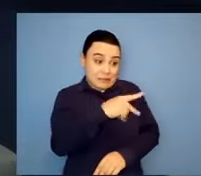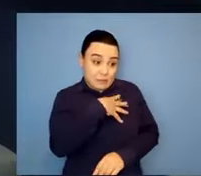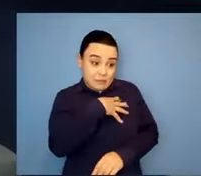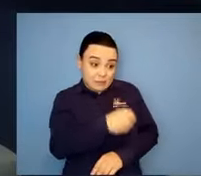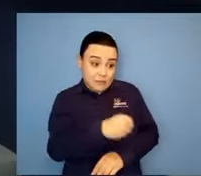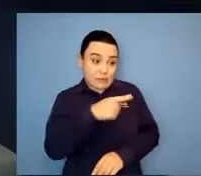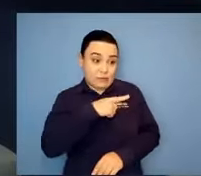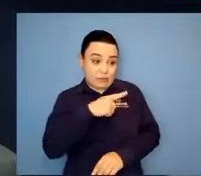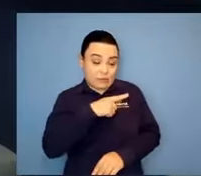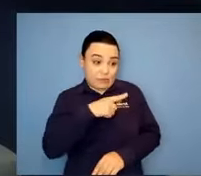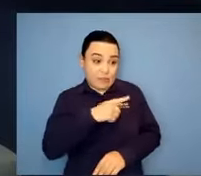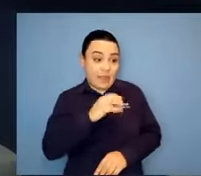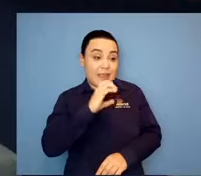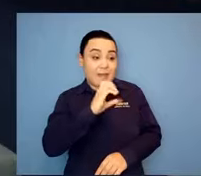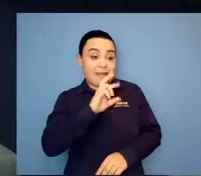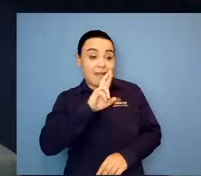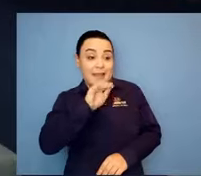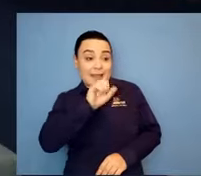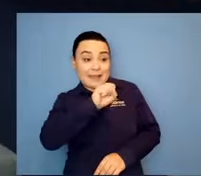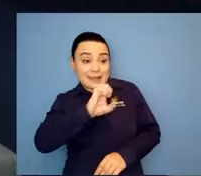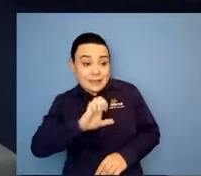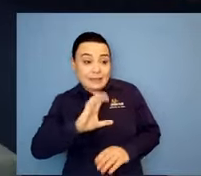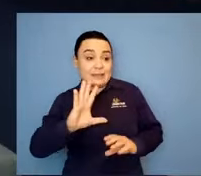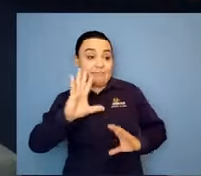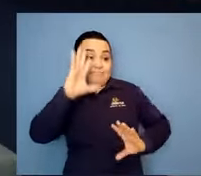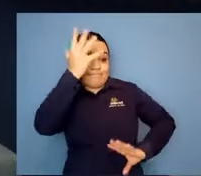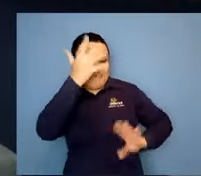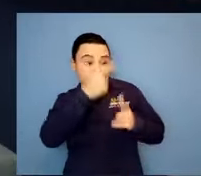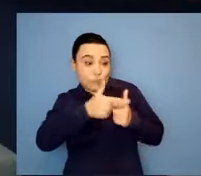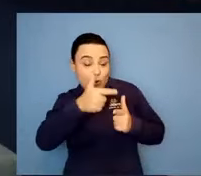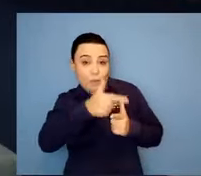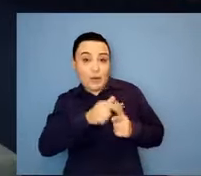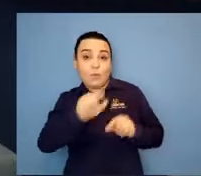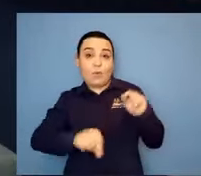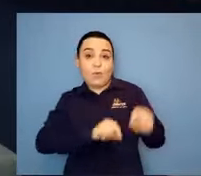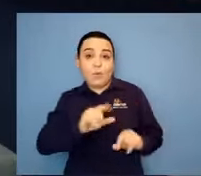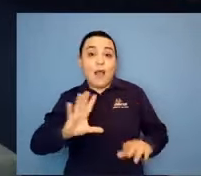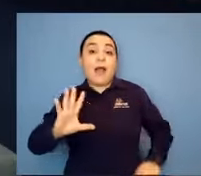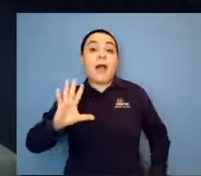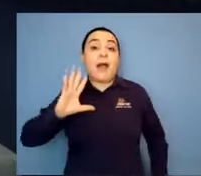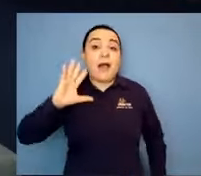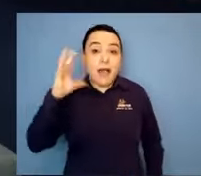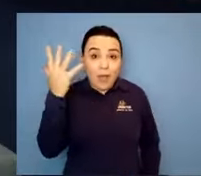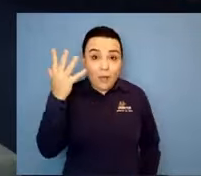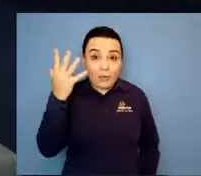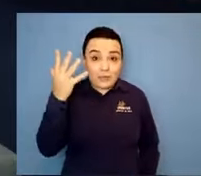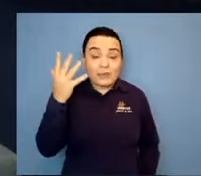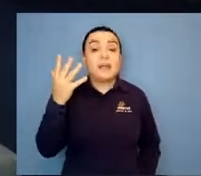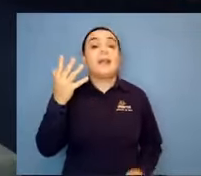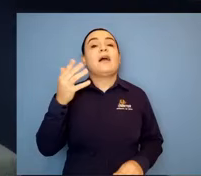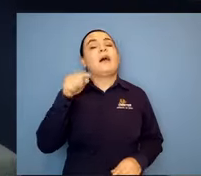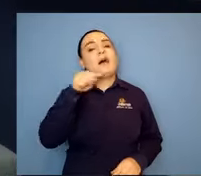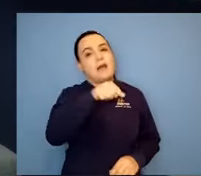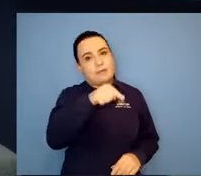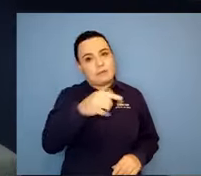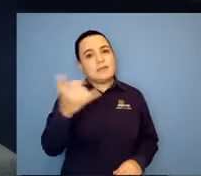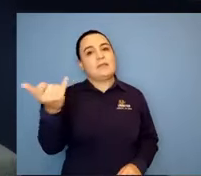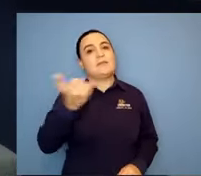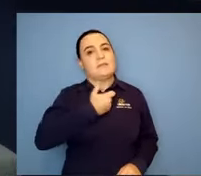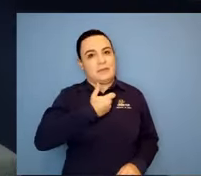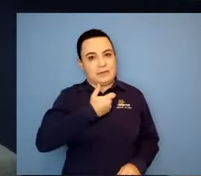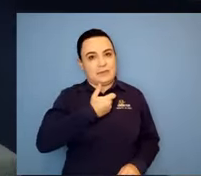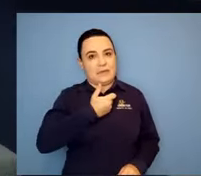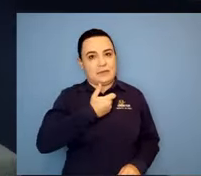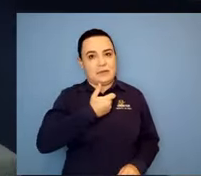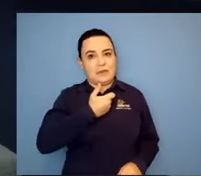ficava em casa com enfermeira 24 horas, físio, fono, pediatra. E depois, ainda bem, também tive um apoio